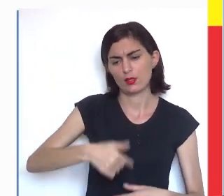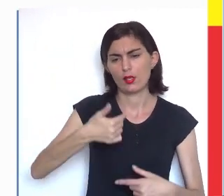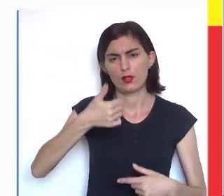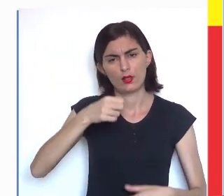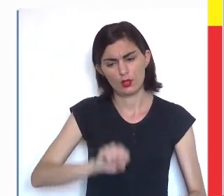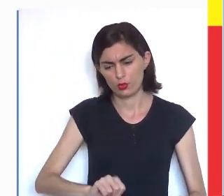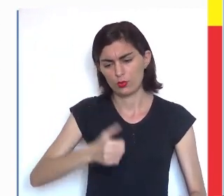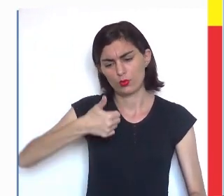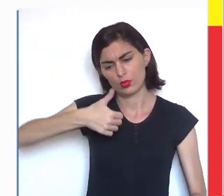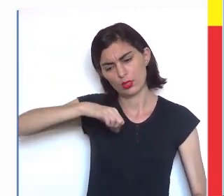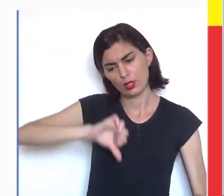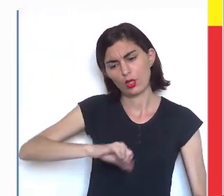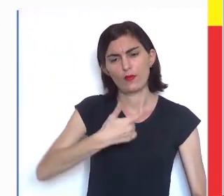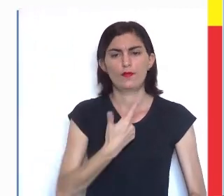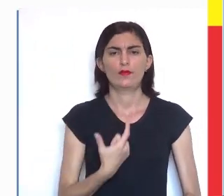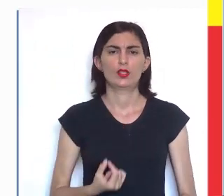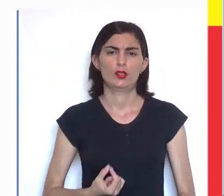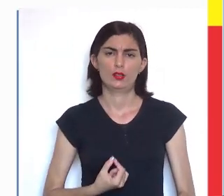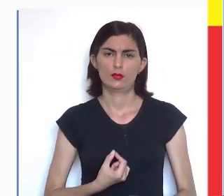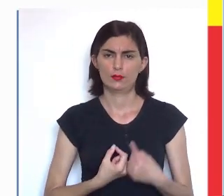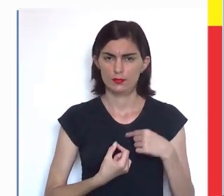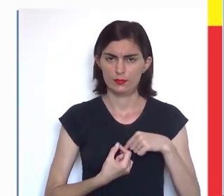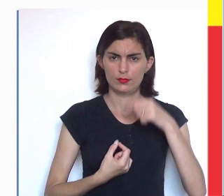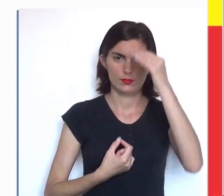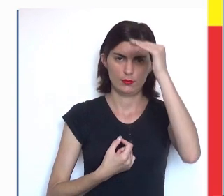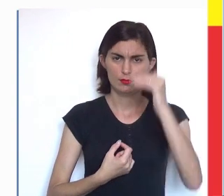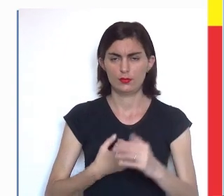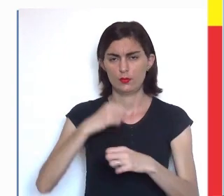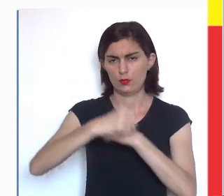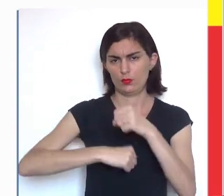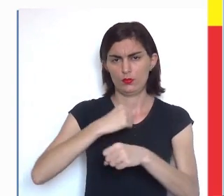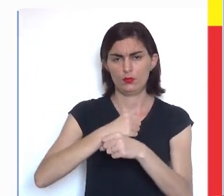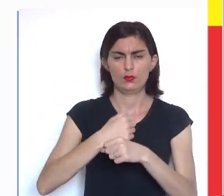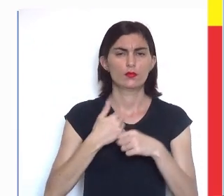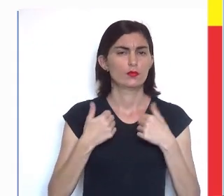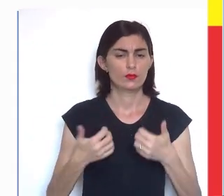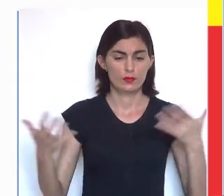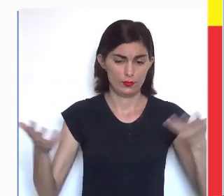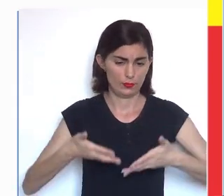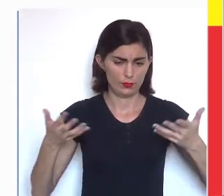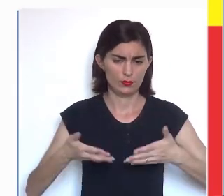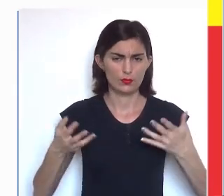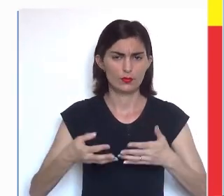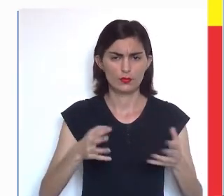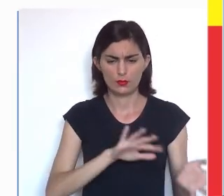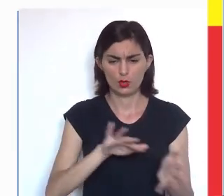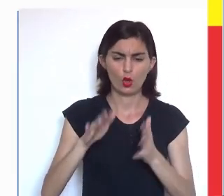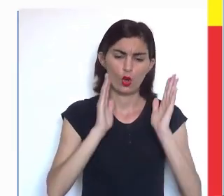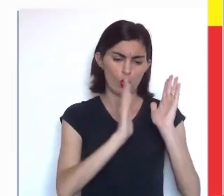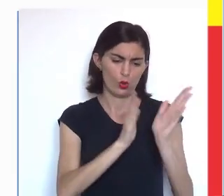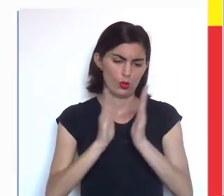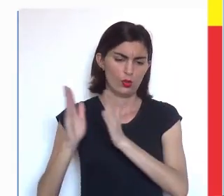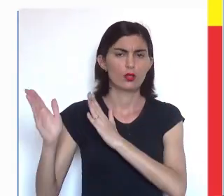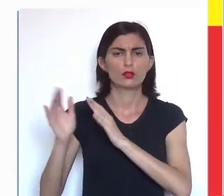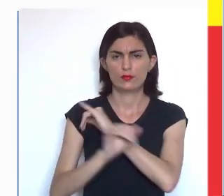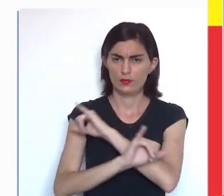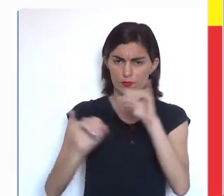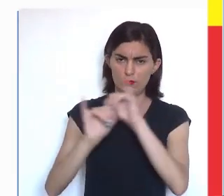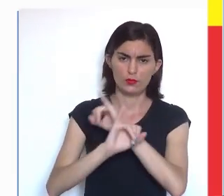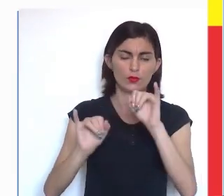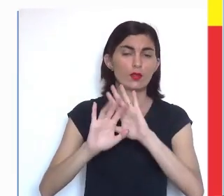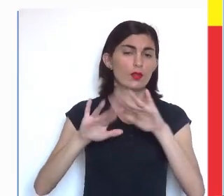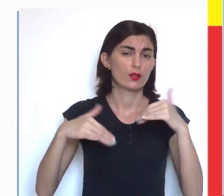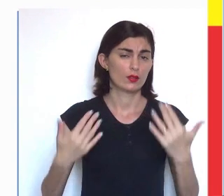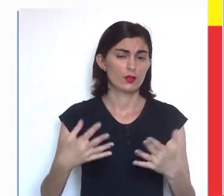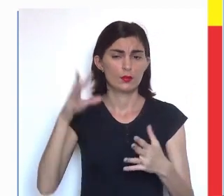2017, 2018, 2019, 2020. Certo? Então, agora vamos organizar as